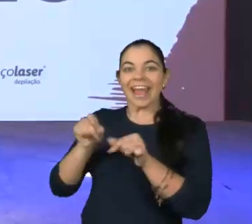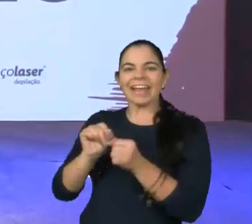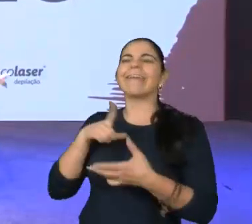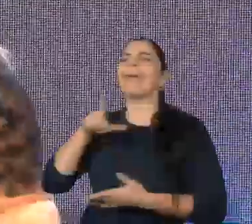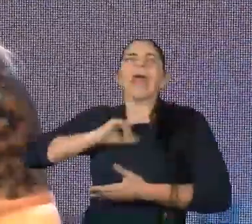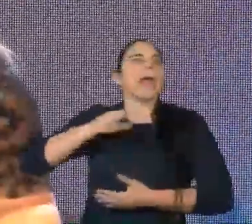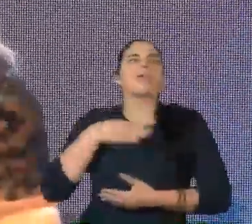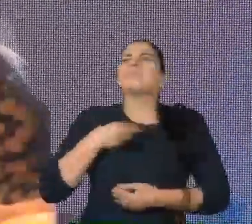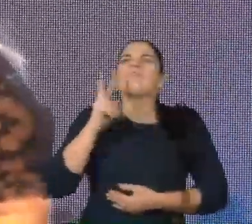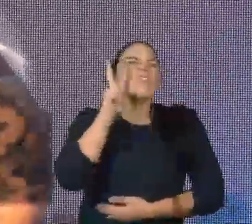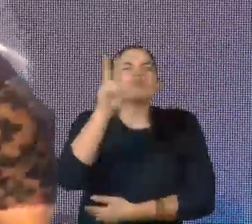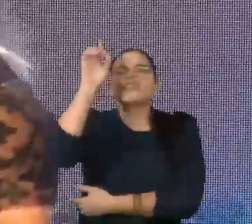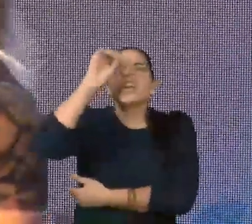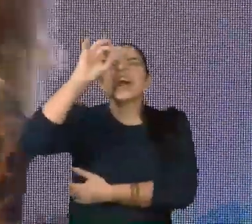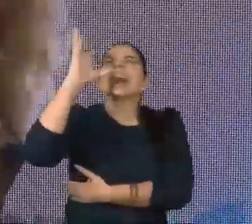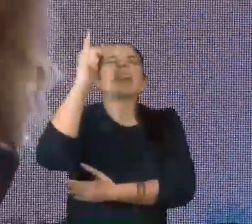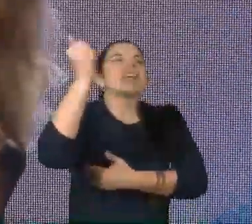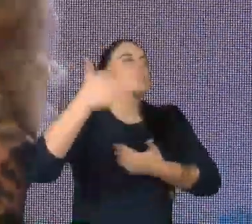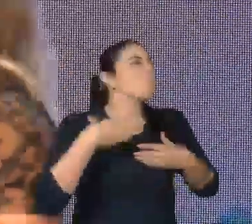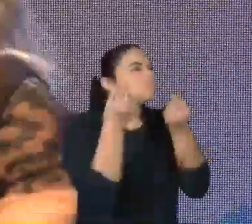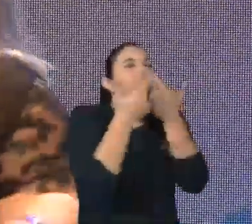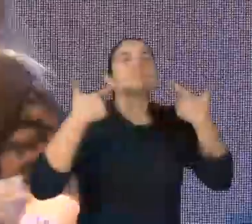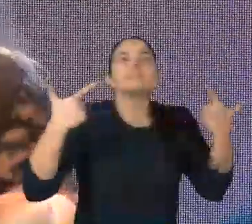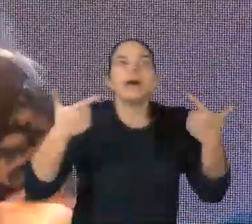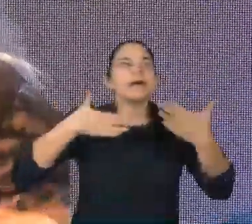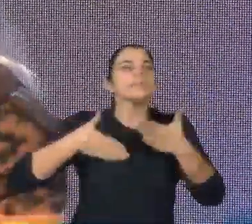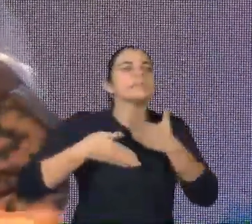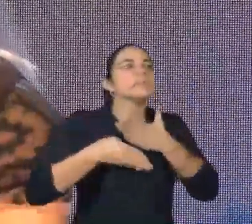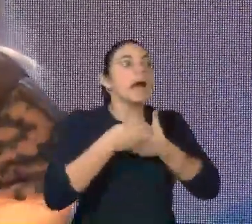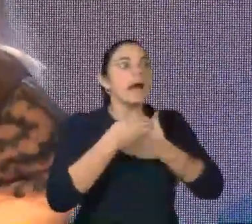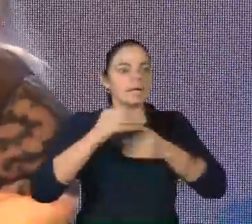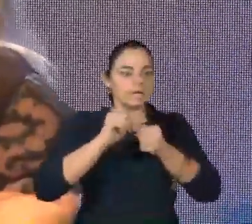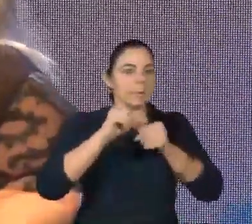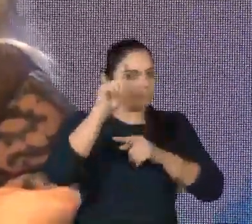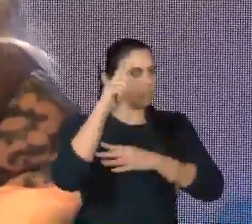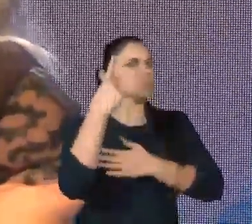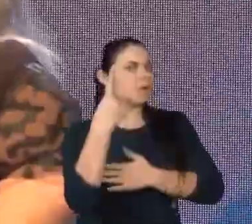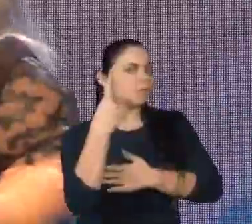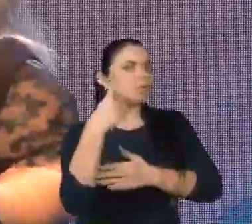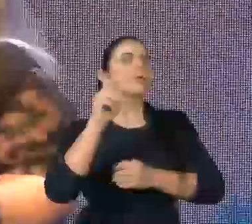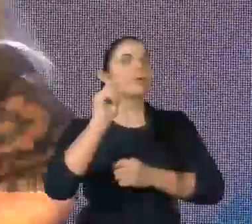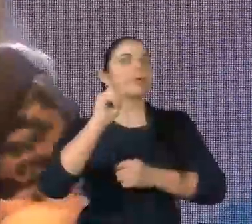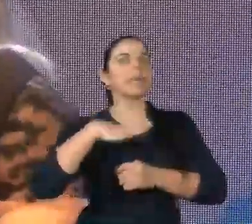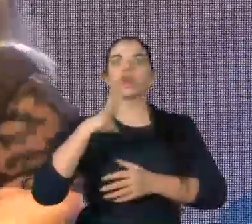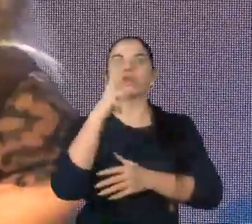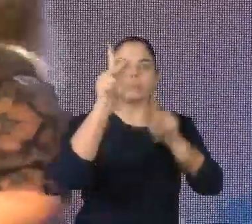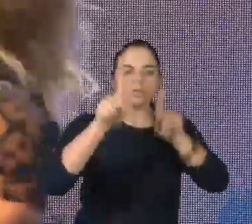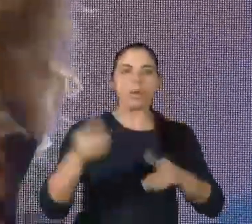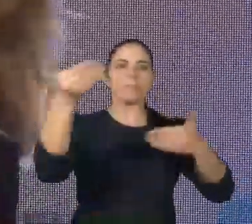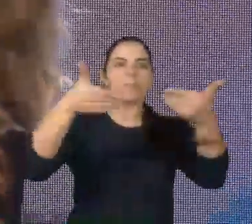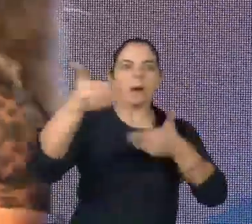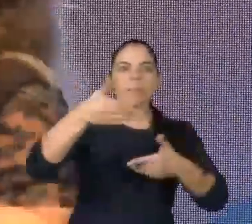além de curtir esse dia de Congresso, sair desse Congresso com iniciativas bacanas